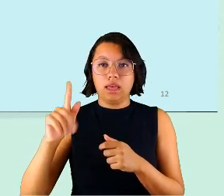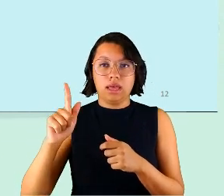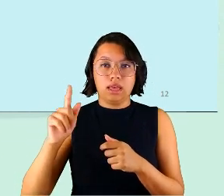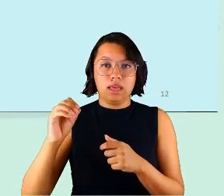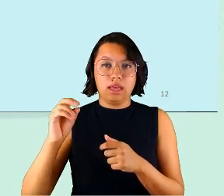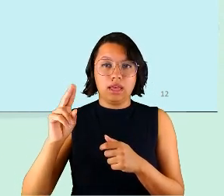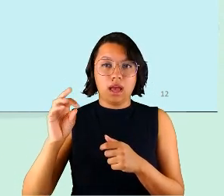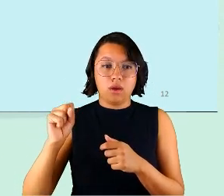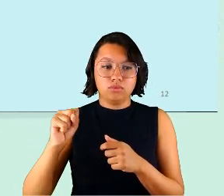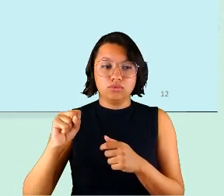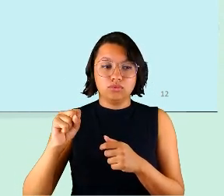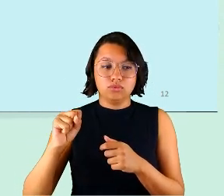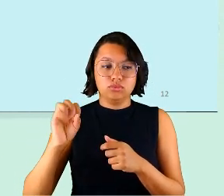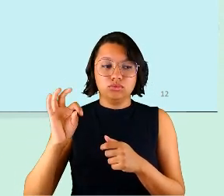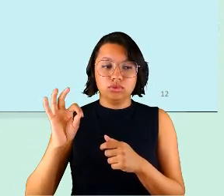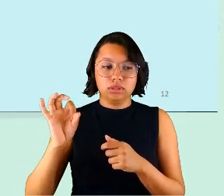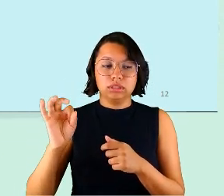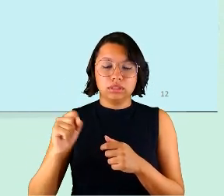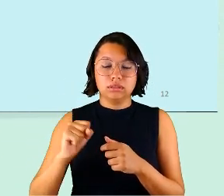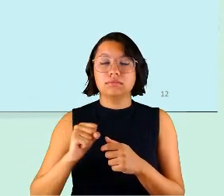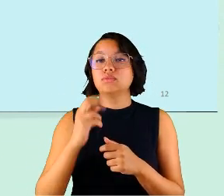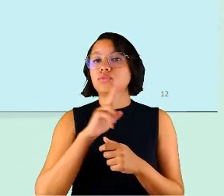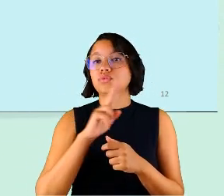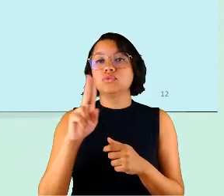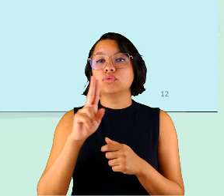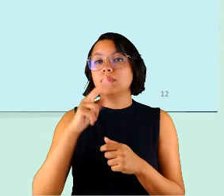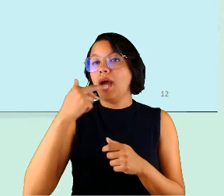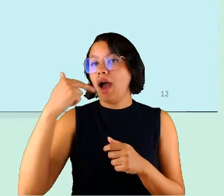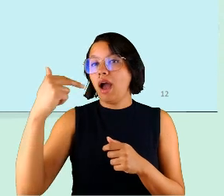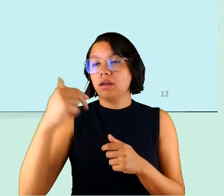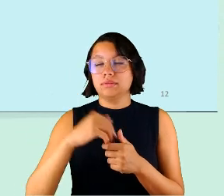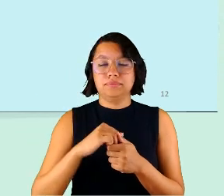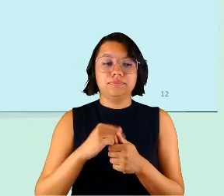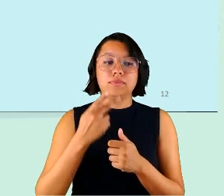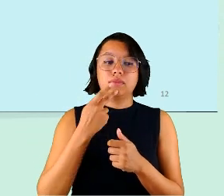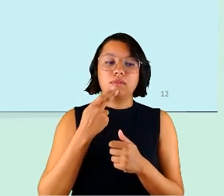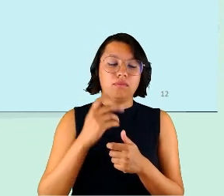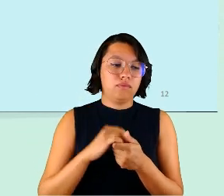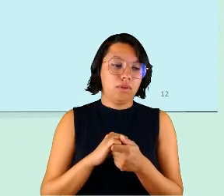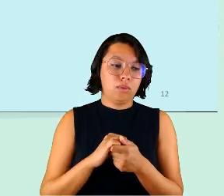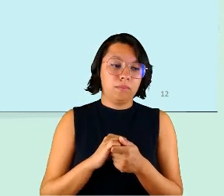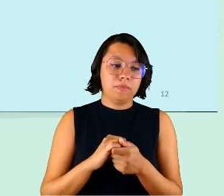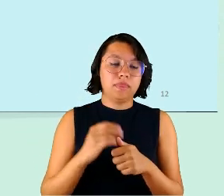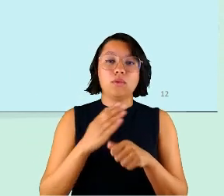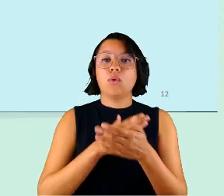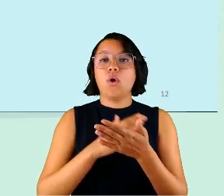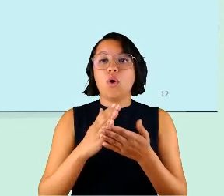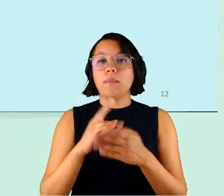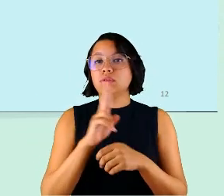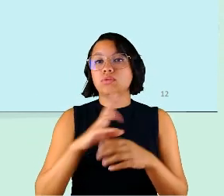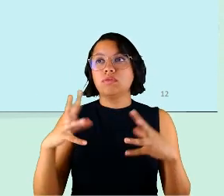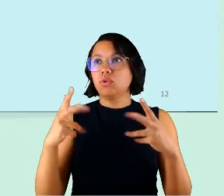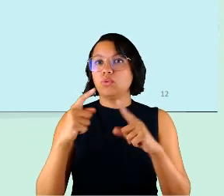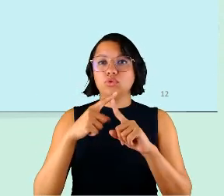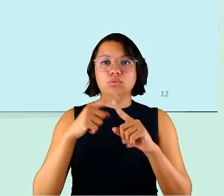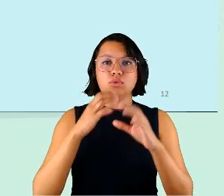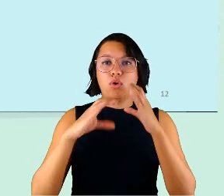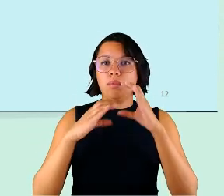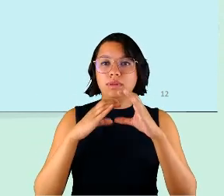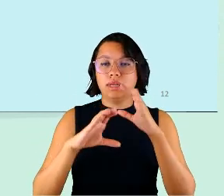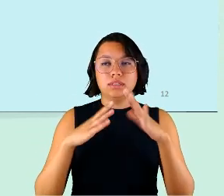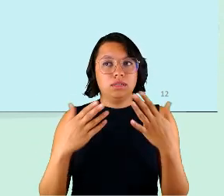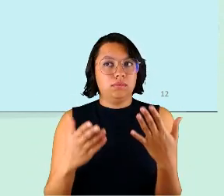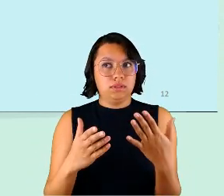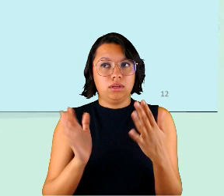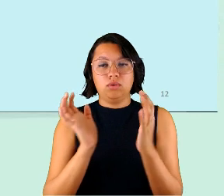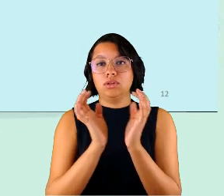se usava todo e qualquer tipo de recurso de comunicação que a gente tivesse disponível até que as organizações